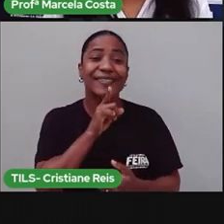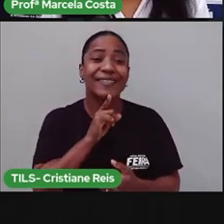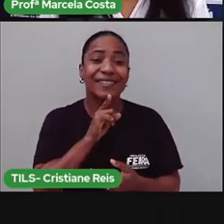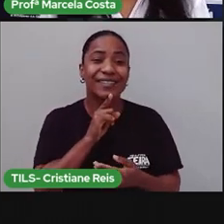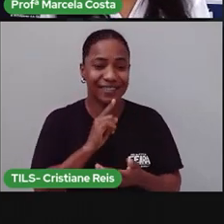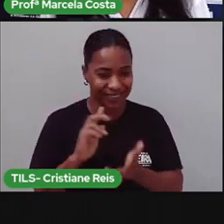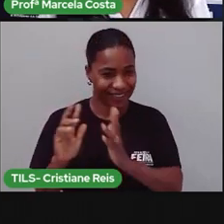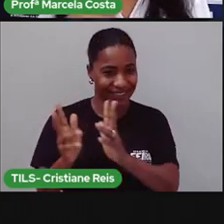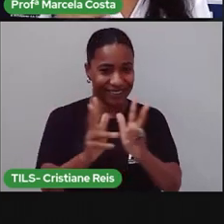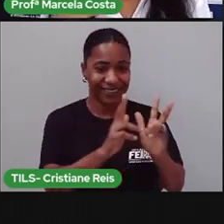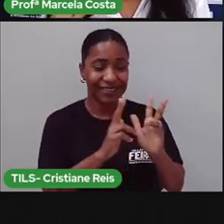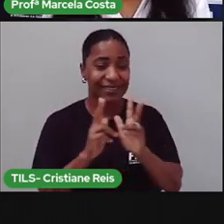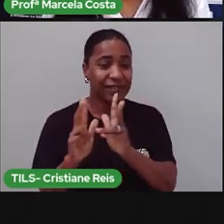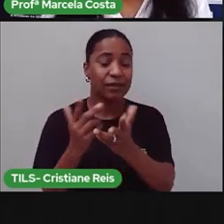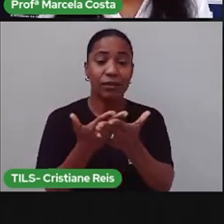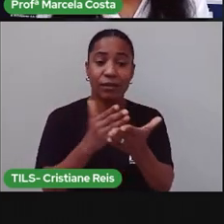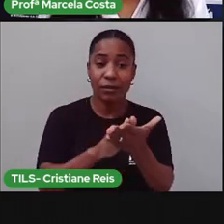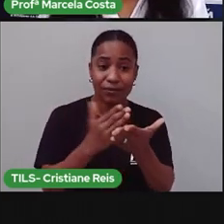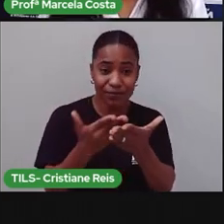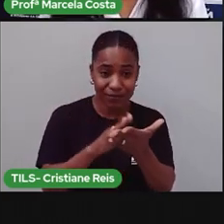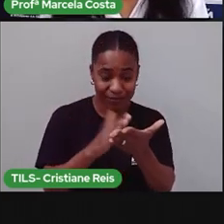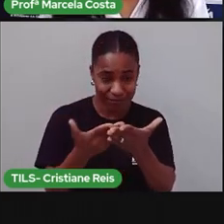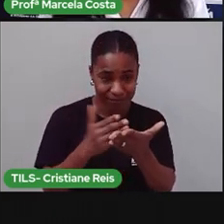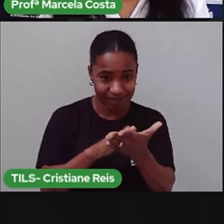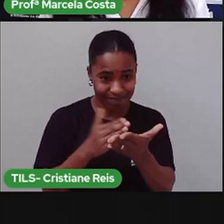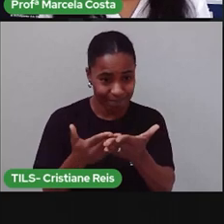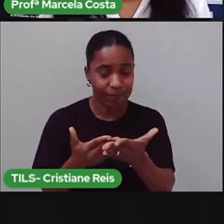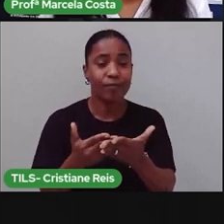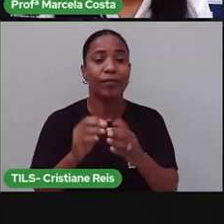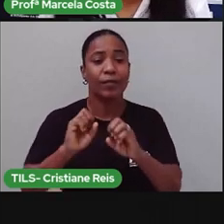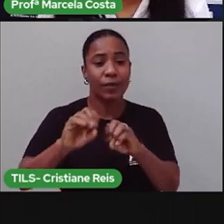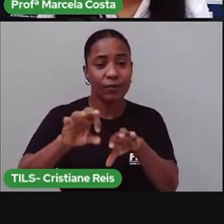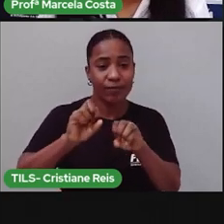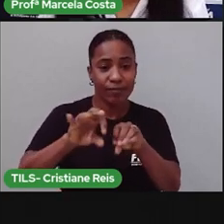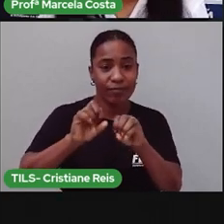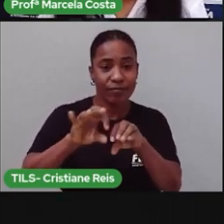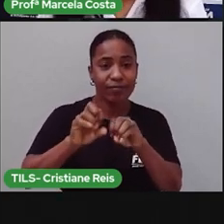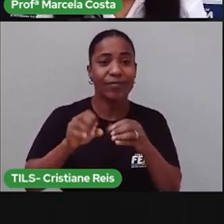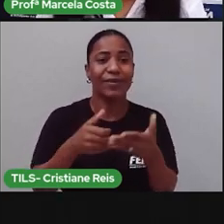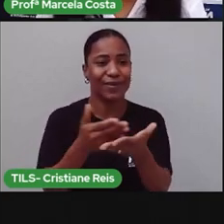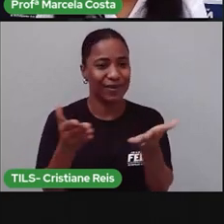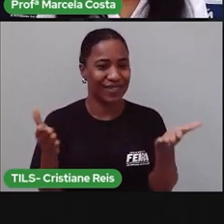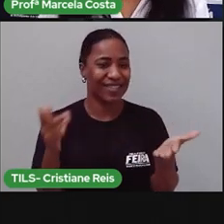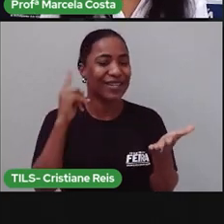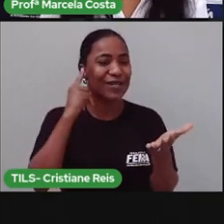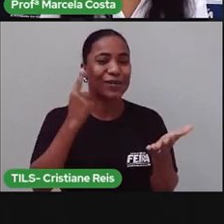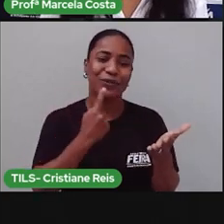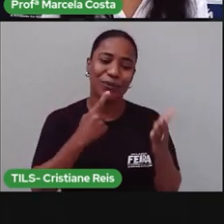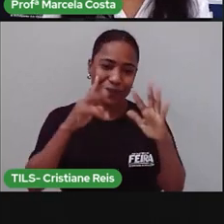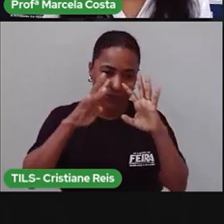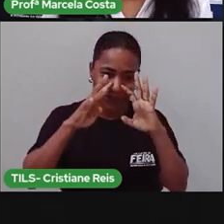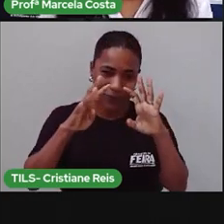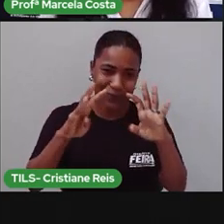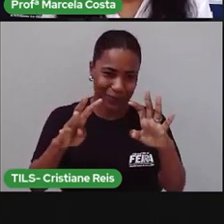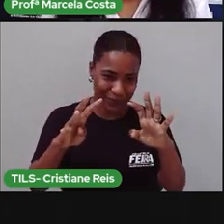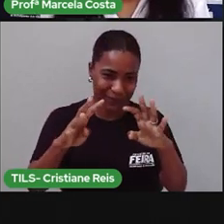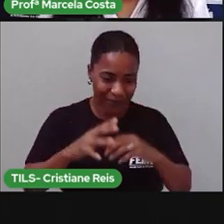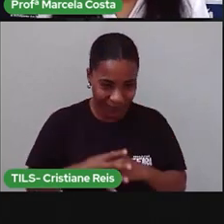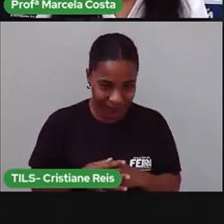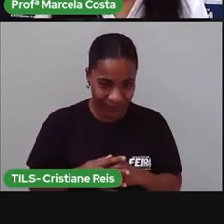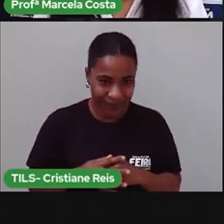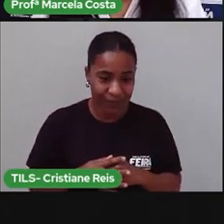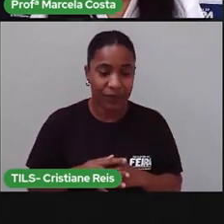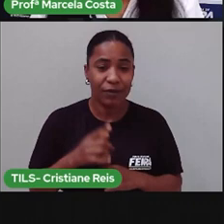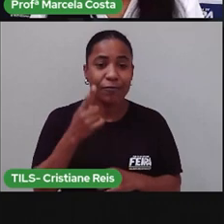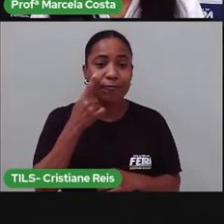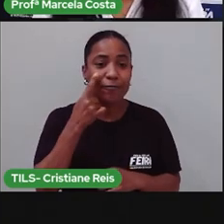aqui com a gente nessa aula, traduzindo essa aula para os estudantes que são surdos. Vejam